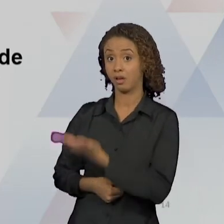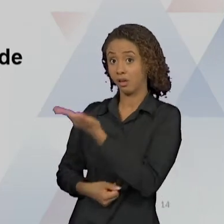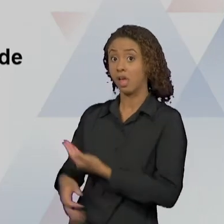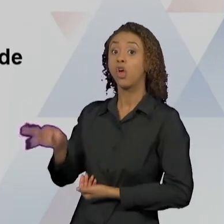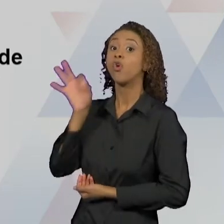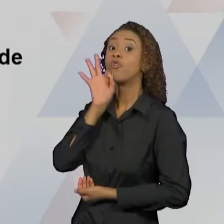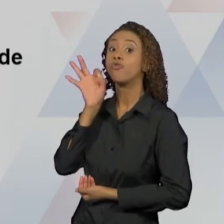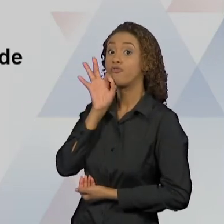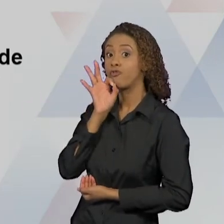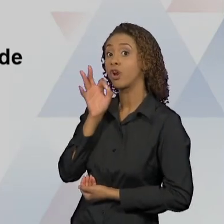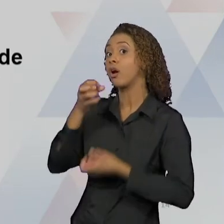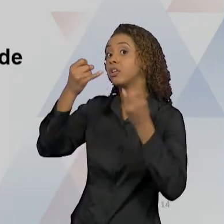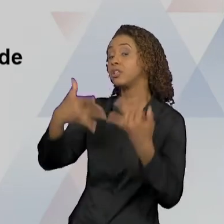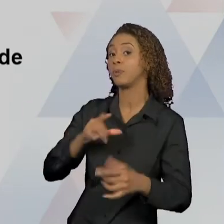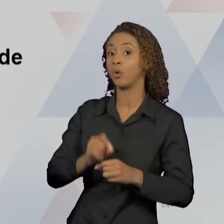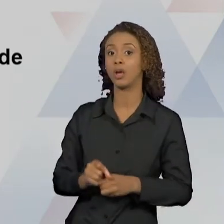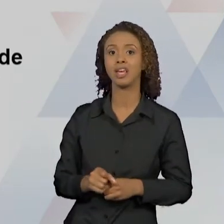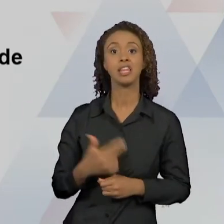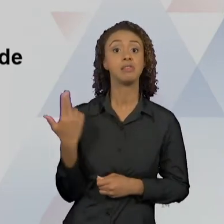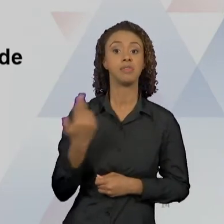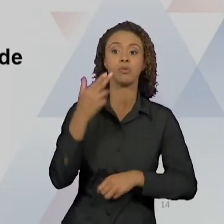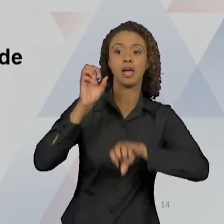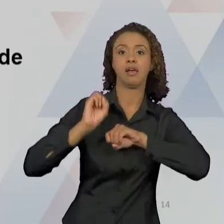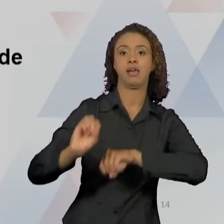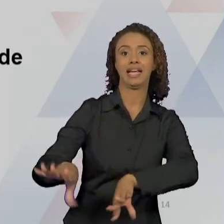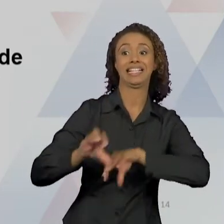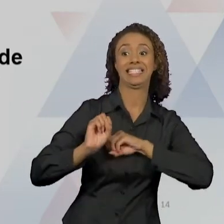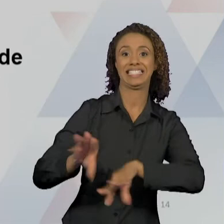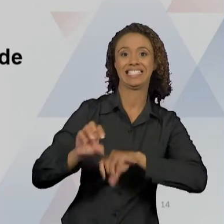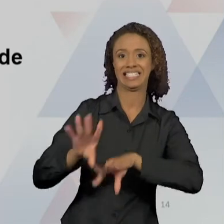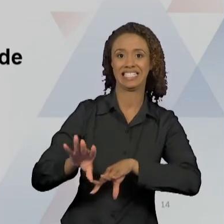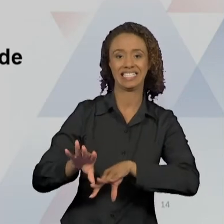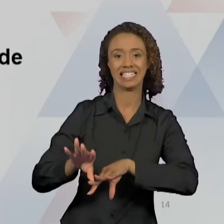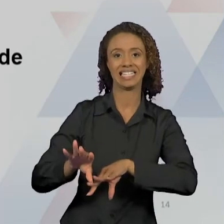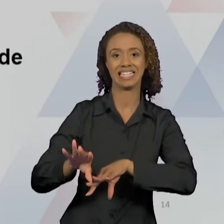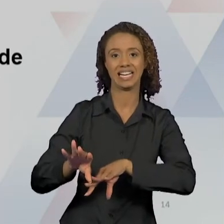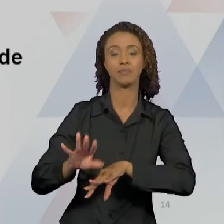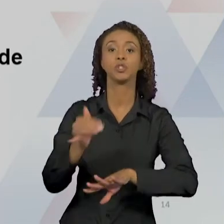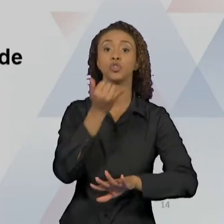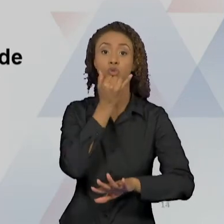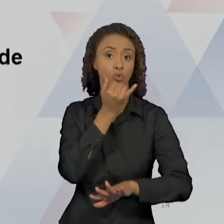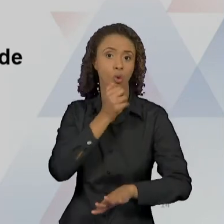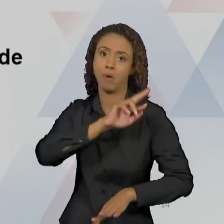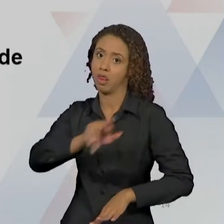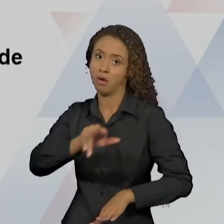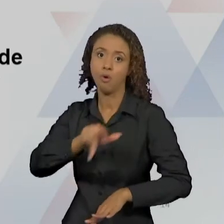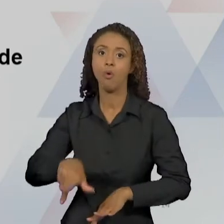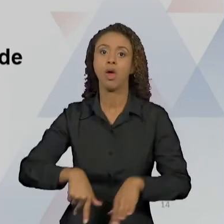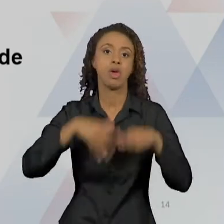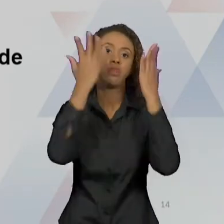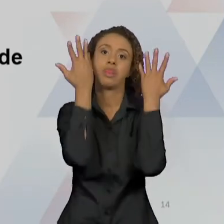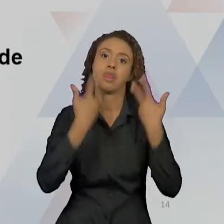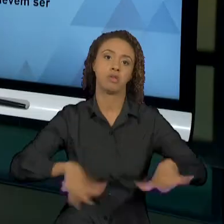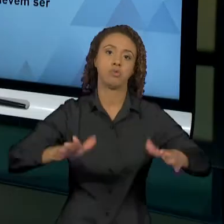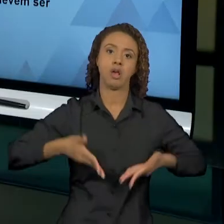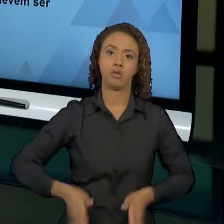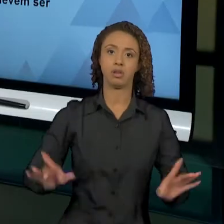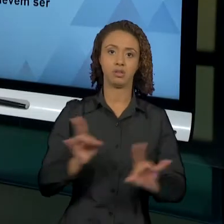ensinados, mas devem ser, eles não são inatos, mas eles devem ser ensinados e aprendidos.